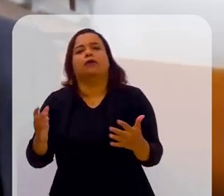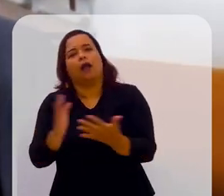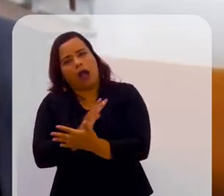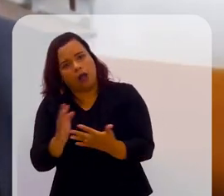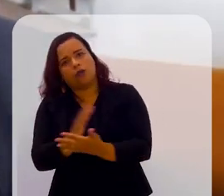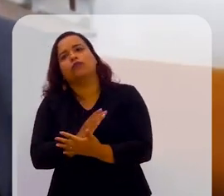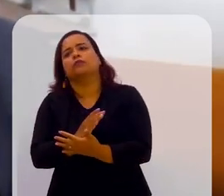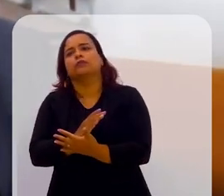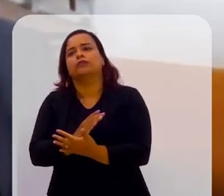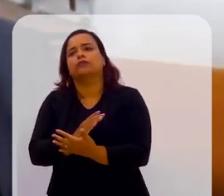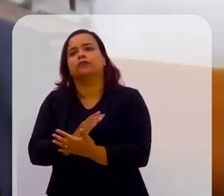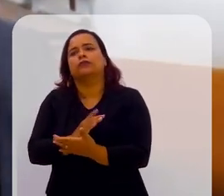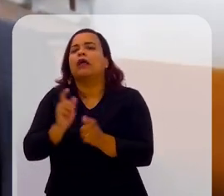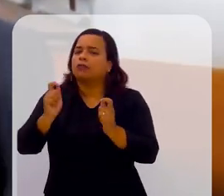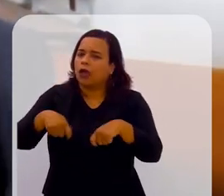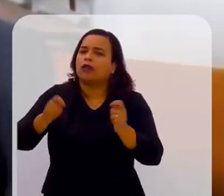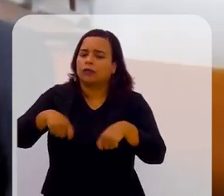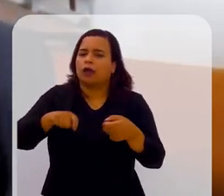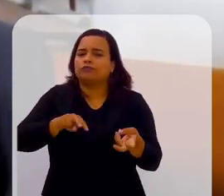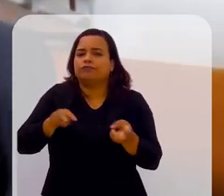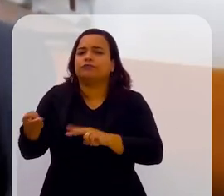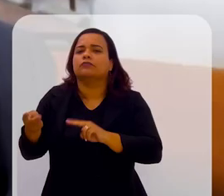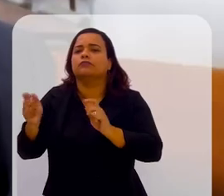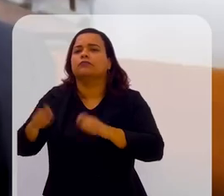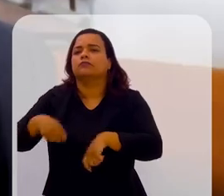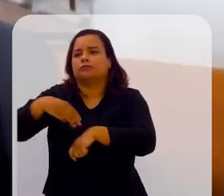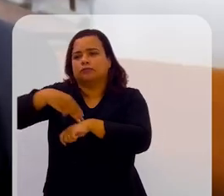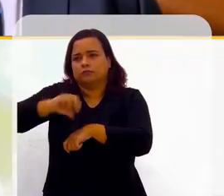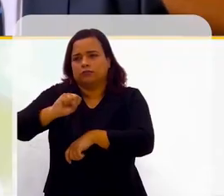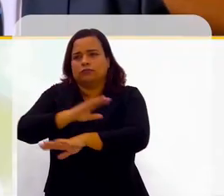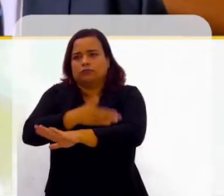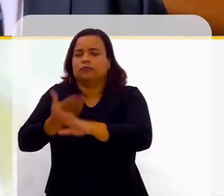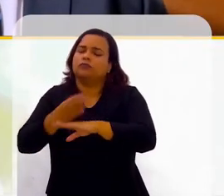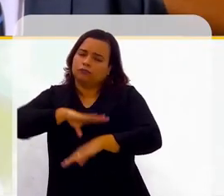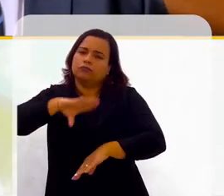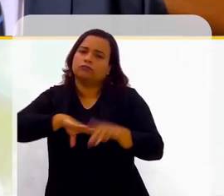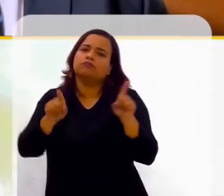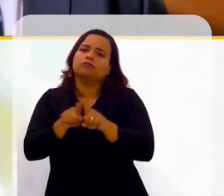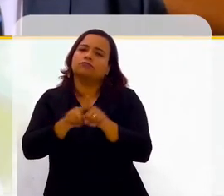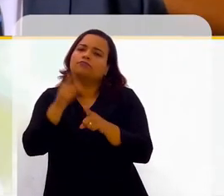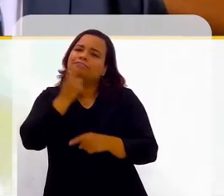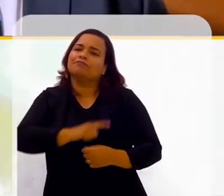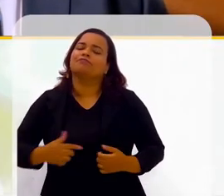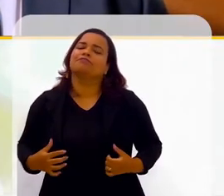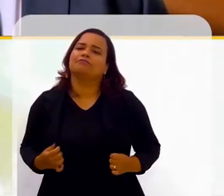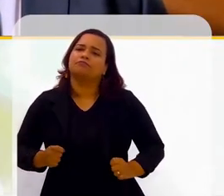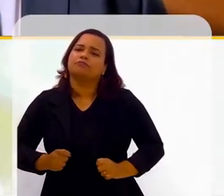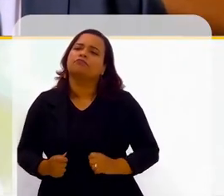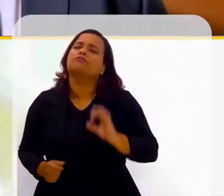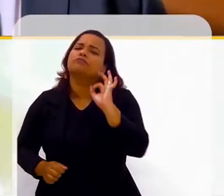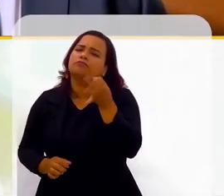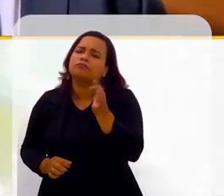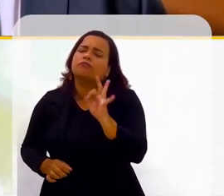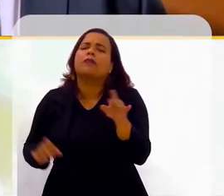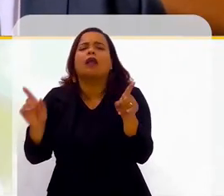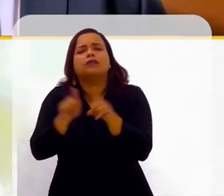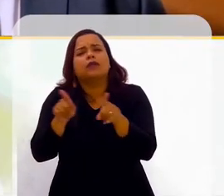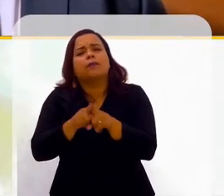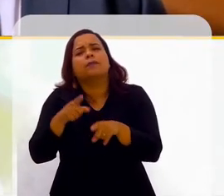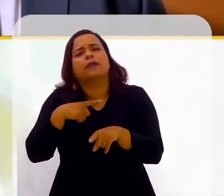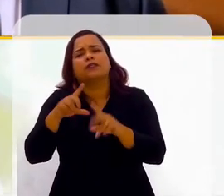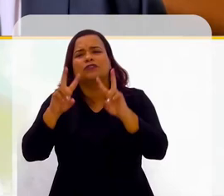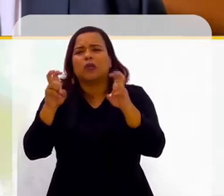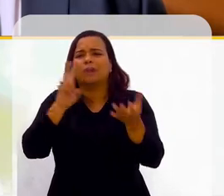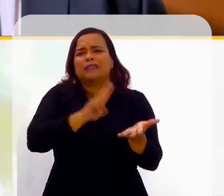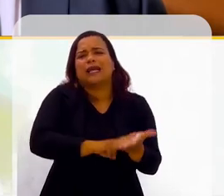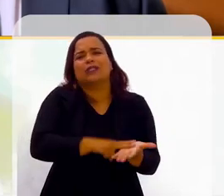tem sempre uma possibilidade da pessoa fazer o mestrado integralmente em português. É, e também tem essa questão